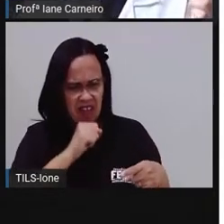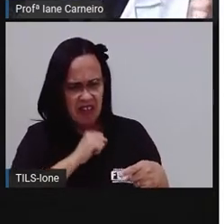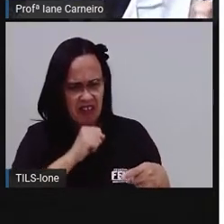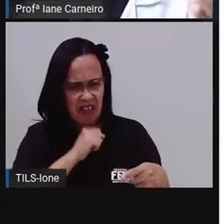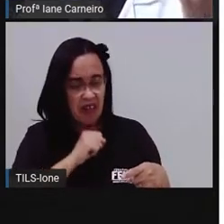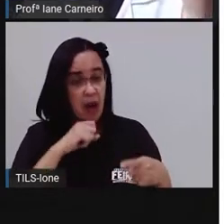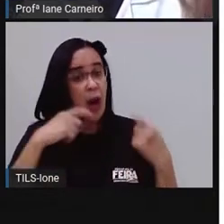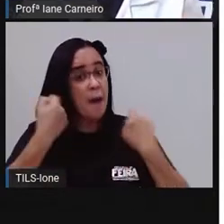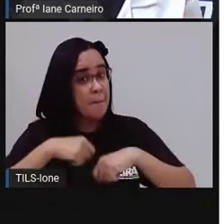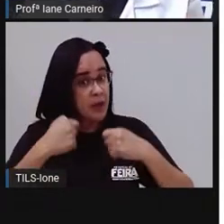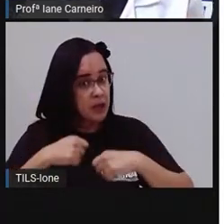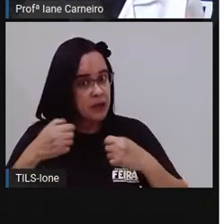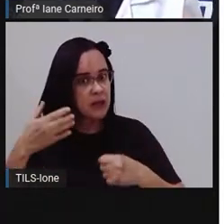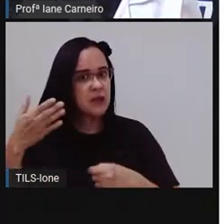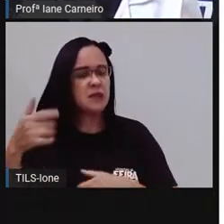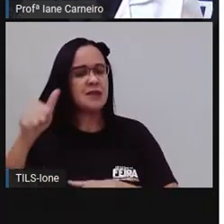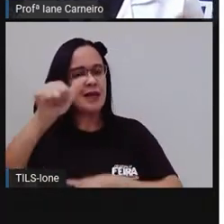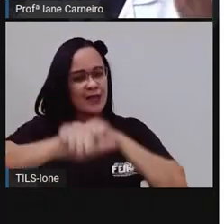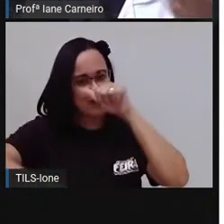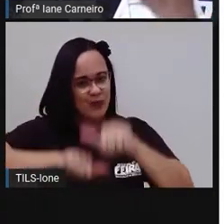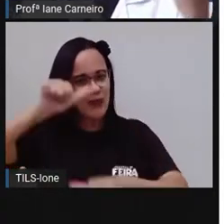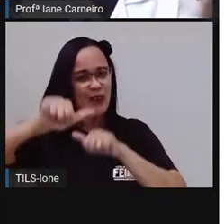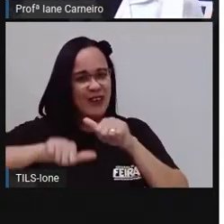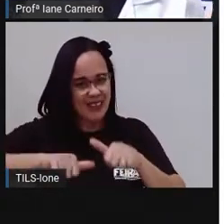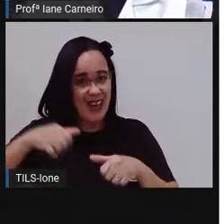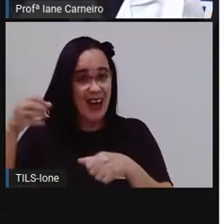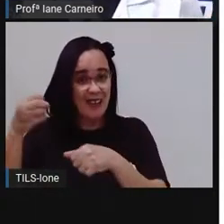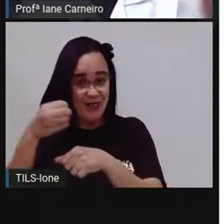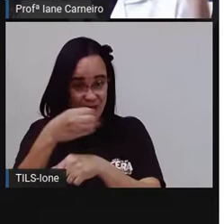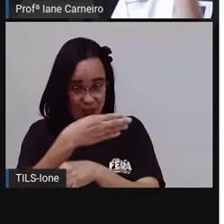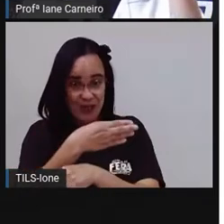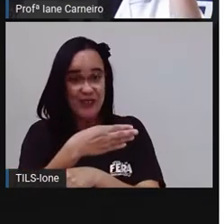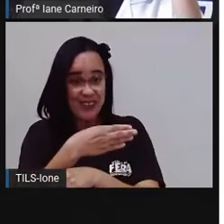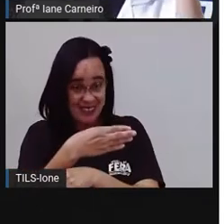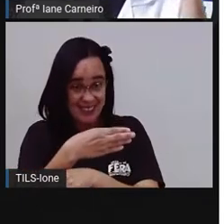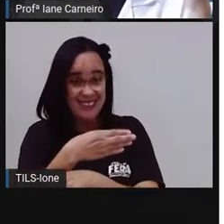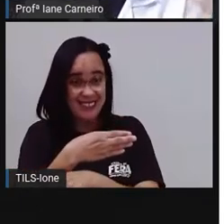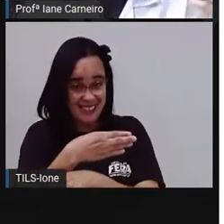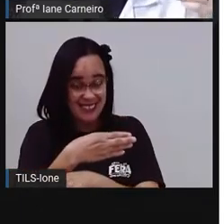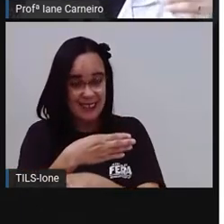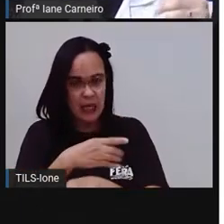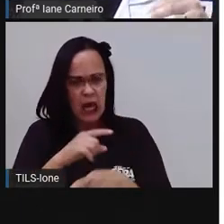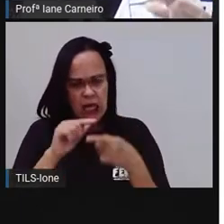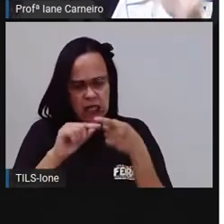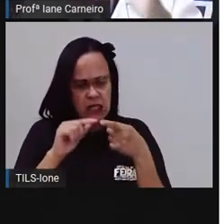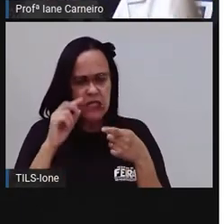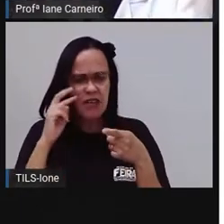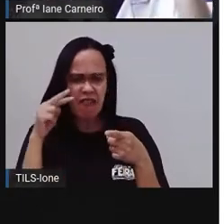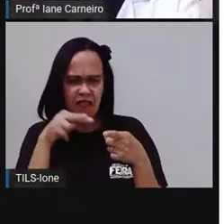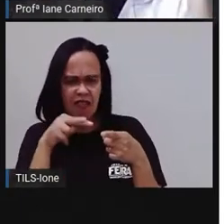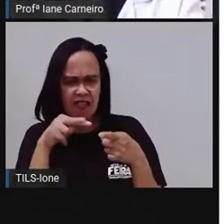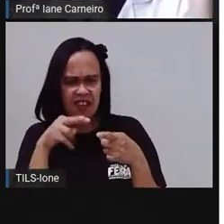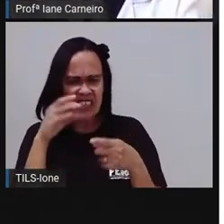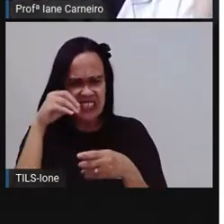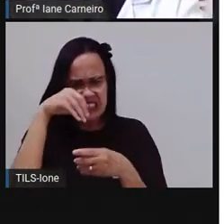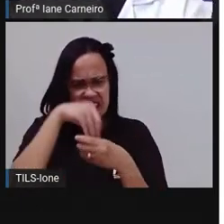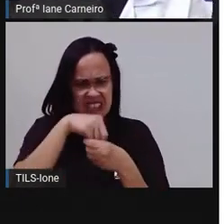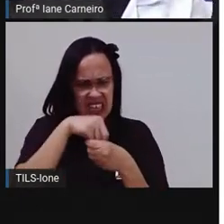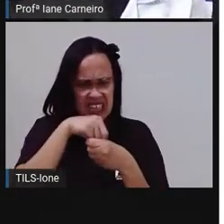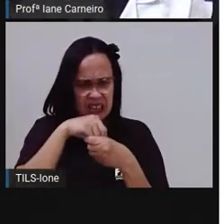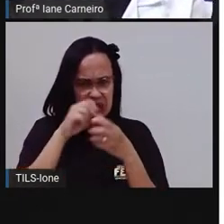você precisa trocar por uma nova. E quando é que ela dá esses sinais? Quando os cabelos dela começam a ficar todos